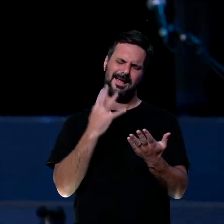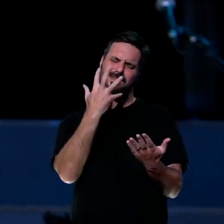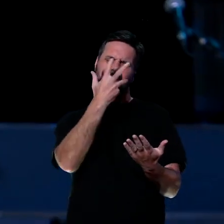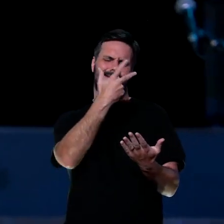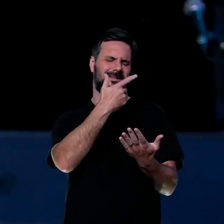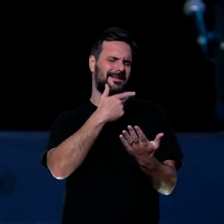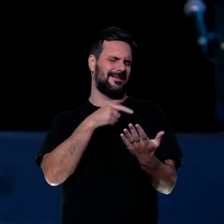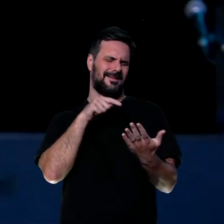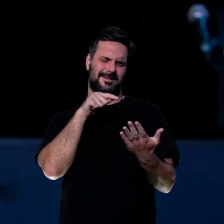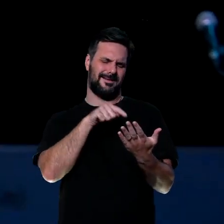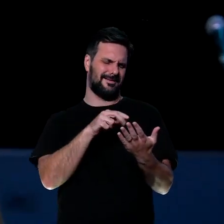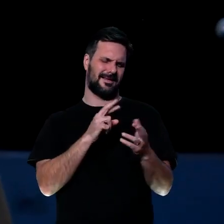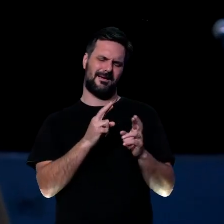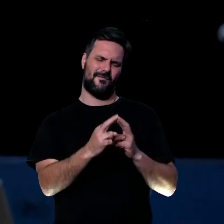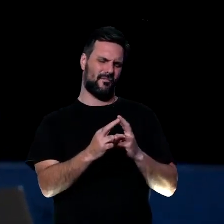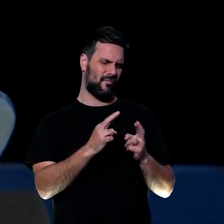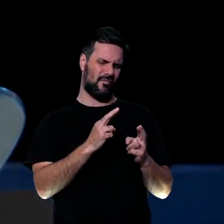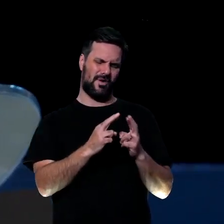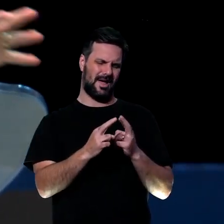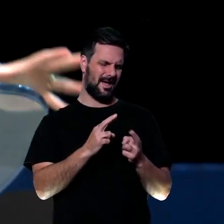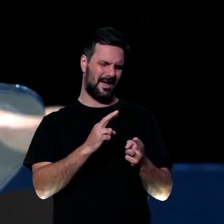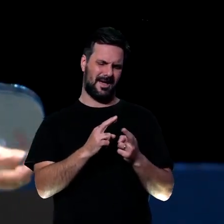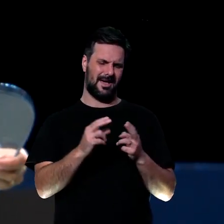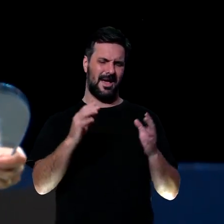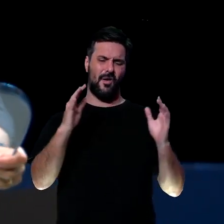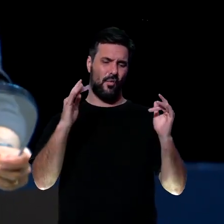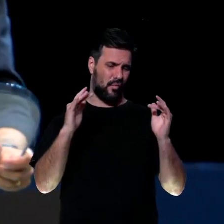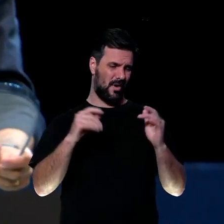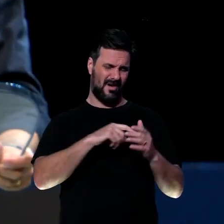relacionamento tem que ser puro, namoro tem que ser santo,